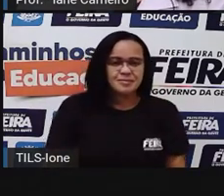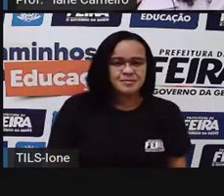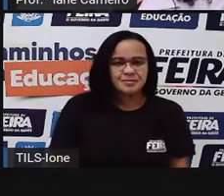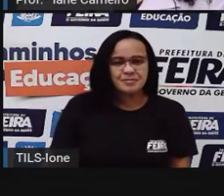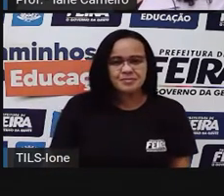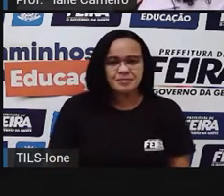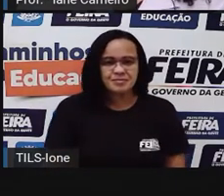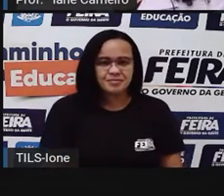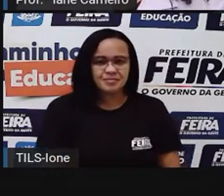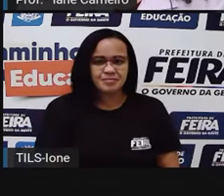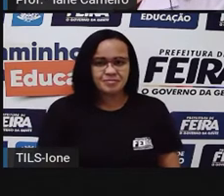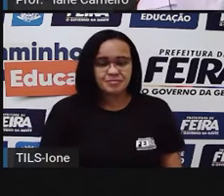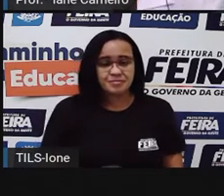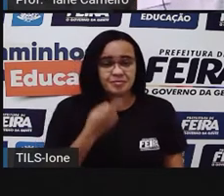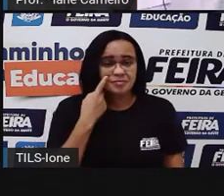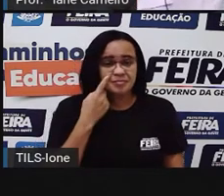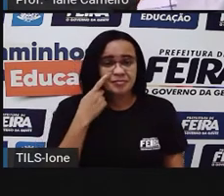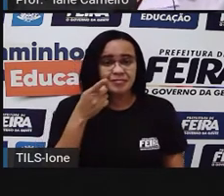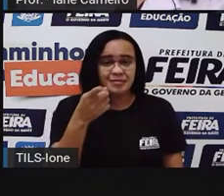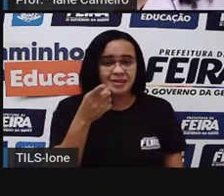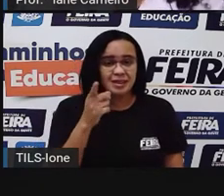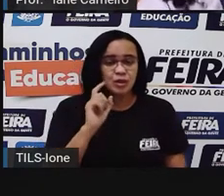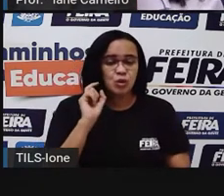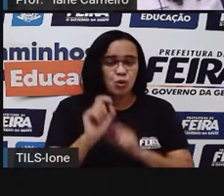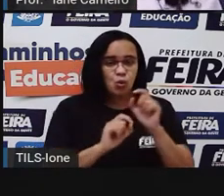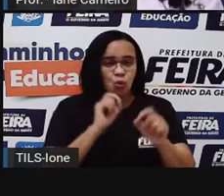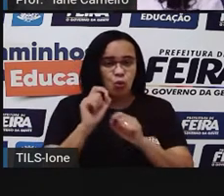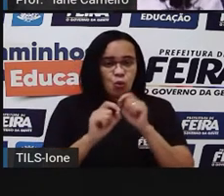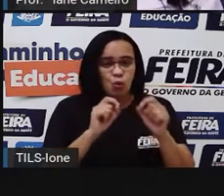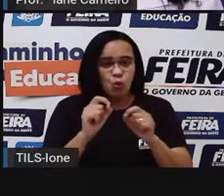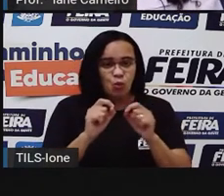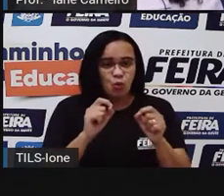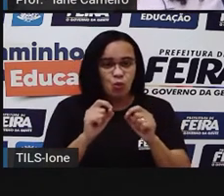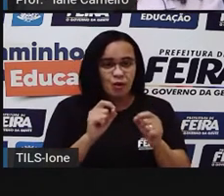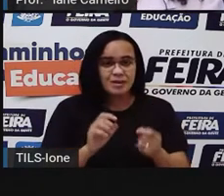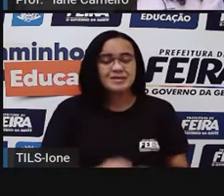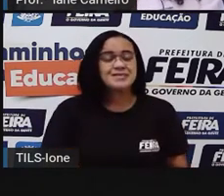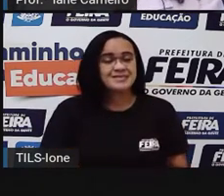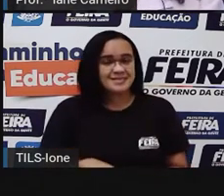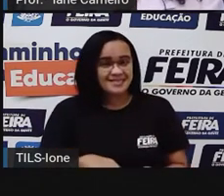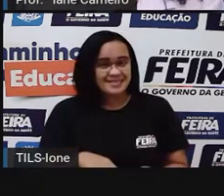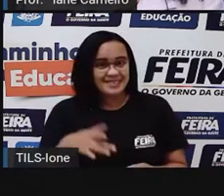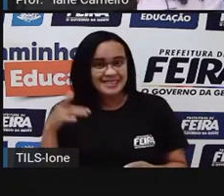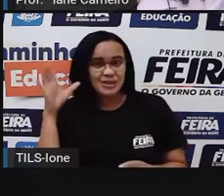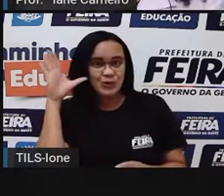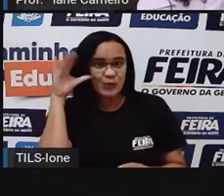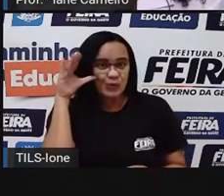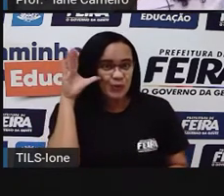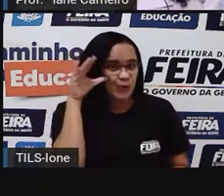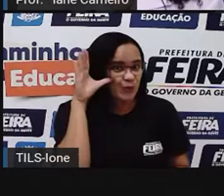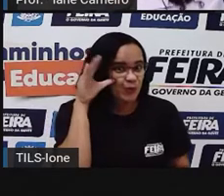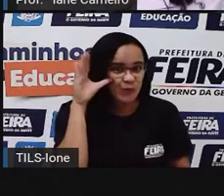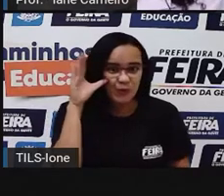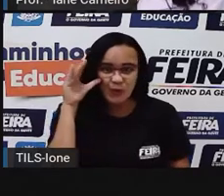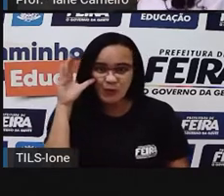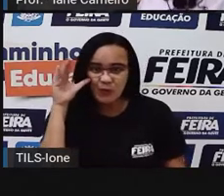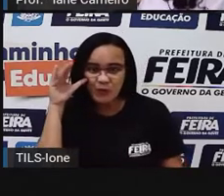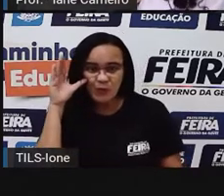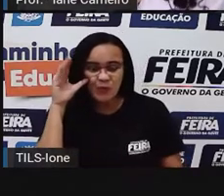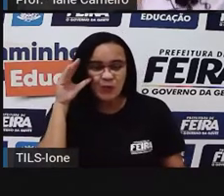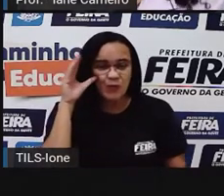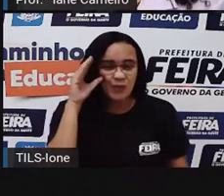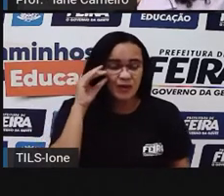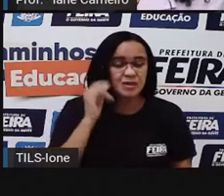Então, a PRO trouxe aqui, né? Para deixar um gostinho aí de curiosidade em vocês, a PRO trouxe um